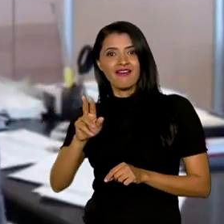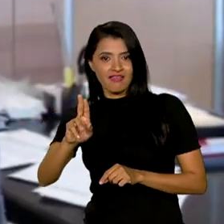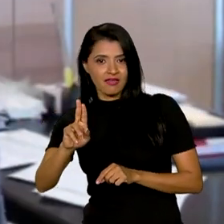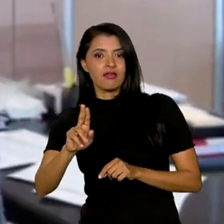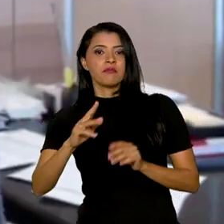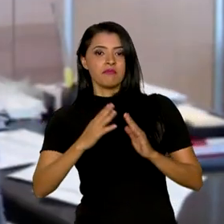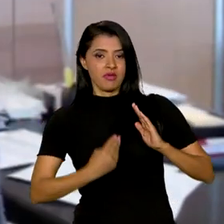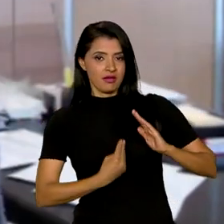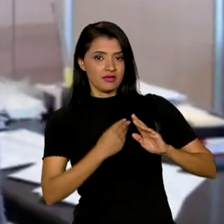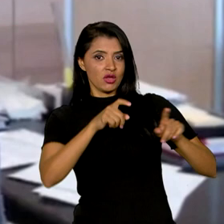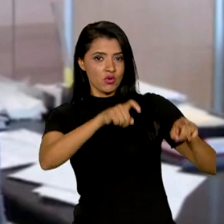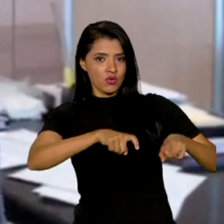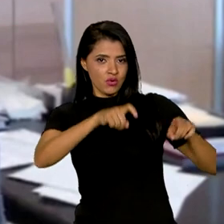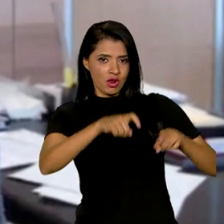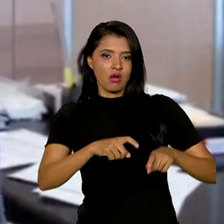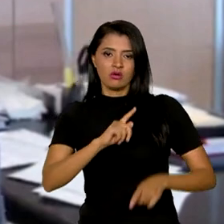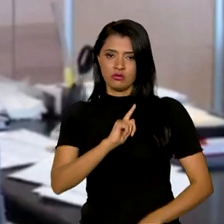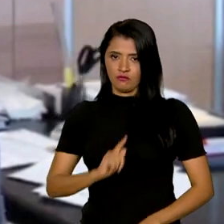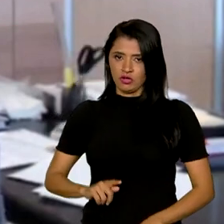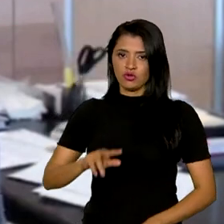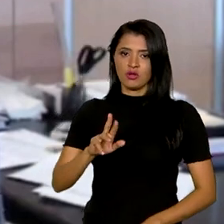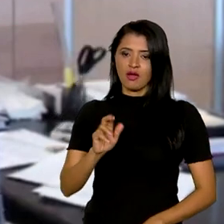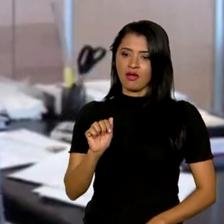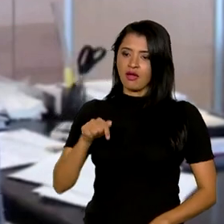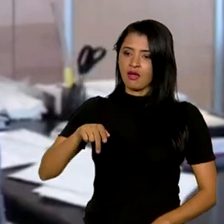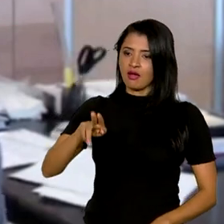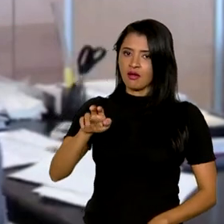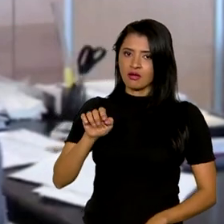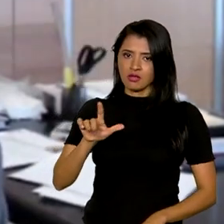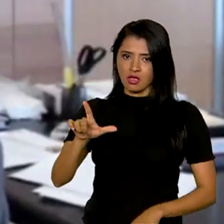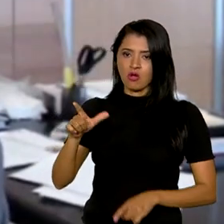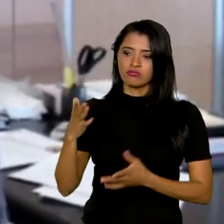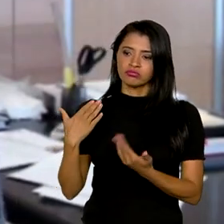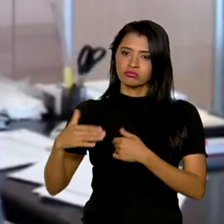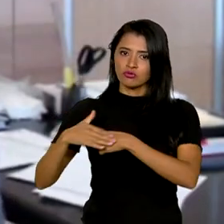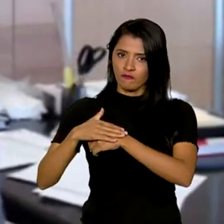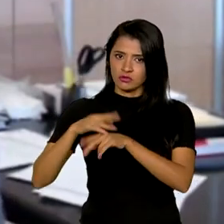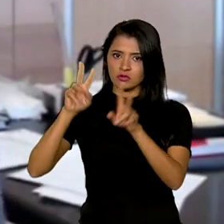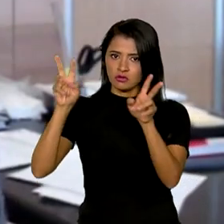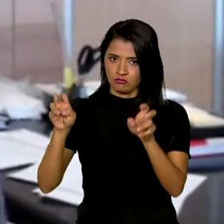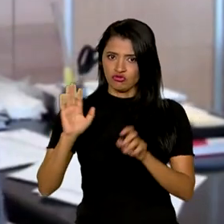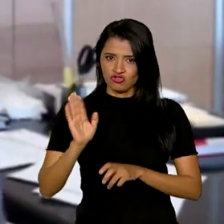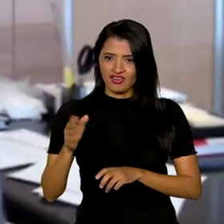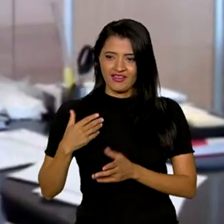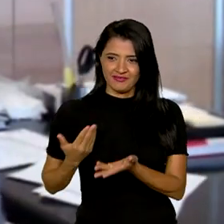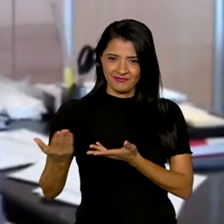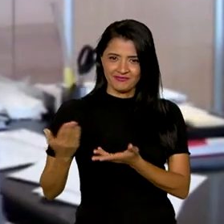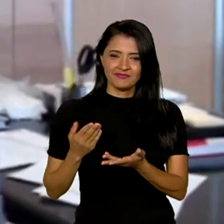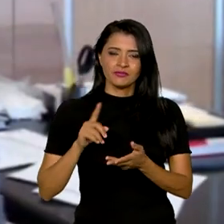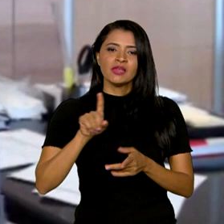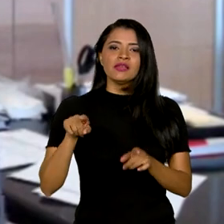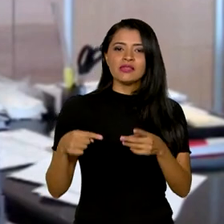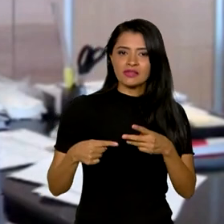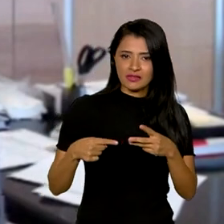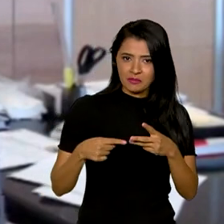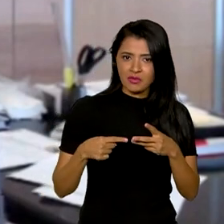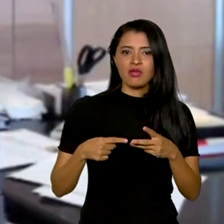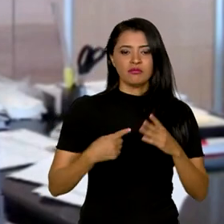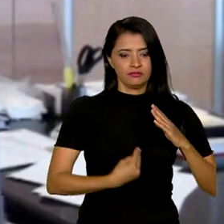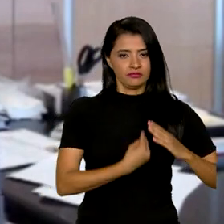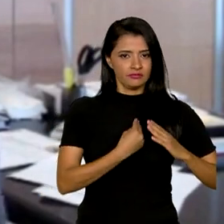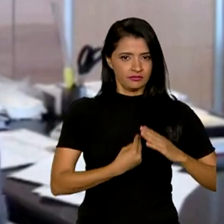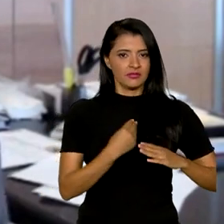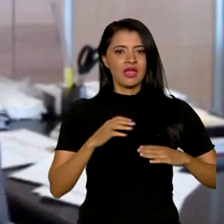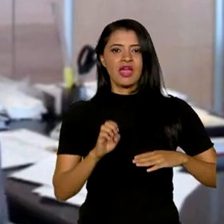Vida Rural, governadora Raquel. Inclusive, tivemos recentemente tratando do assunto e também fomos tratar do Minha Casa Minha Vida